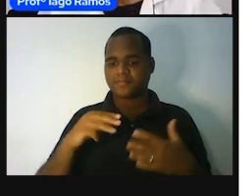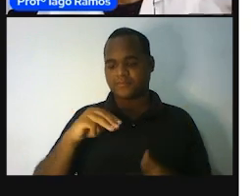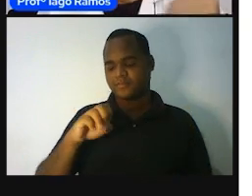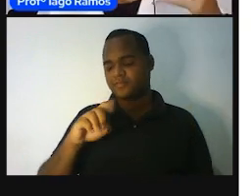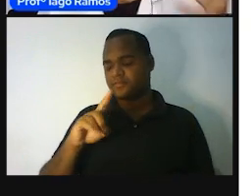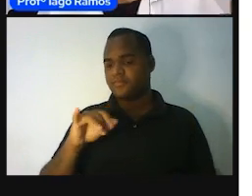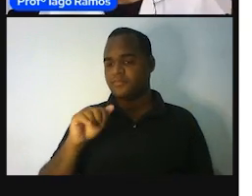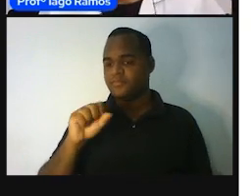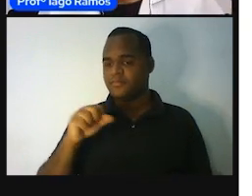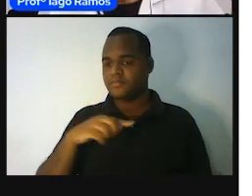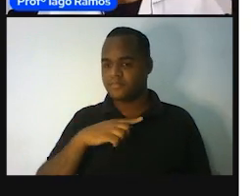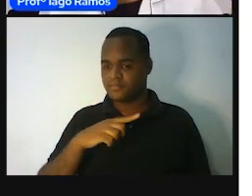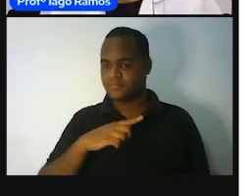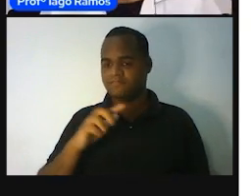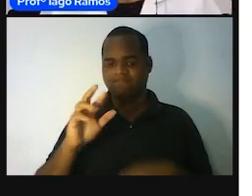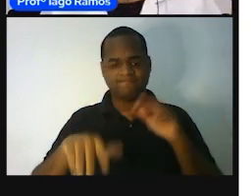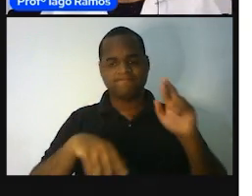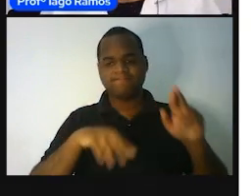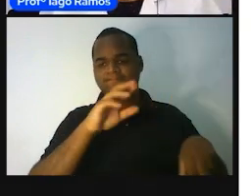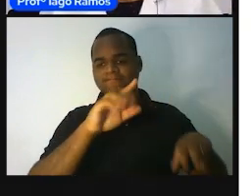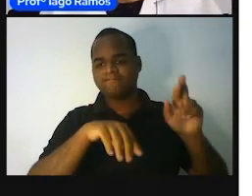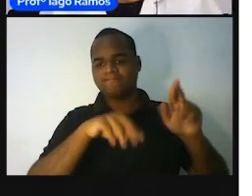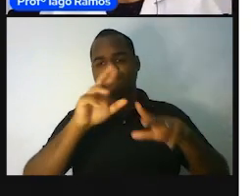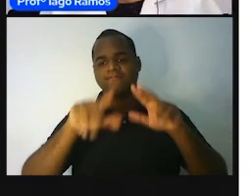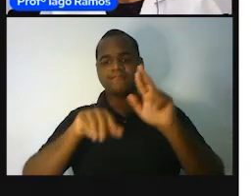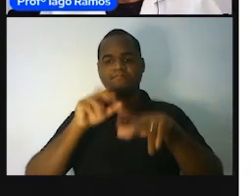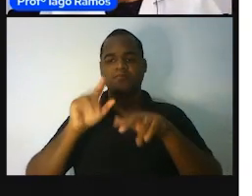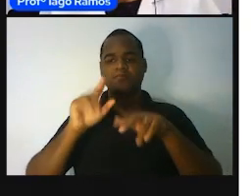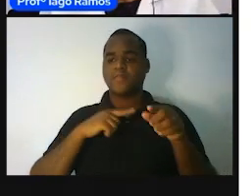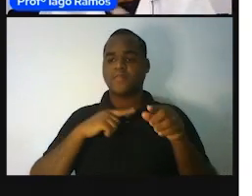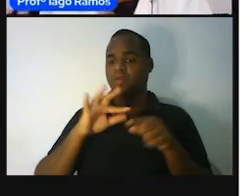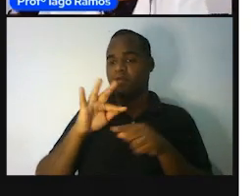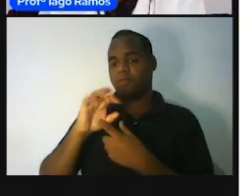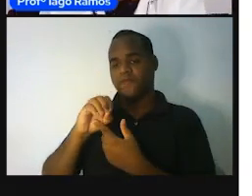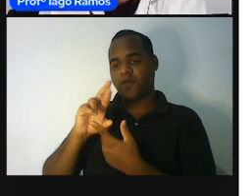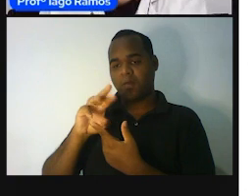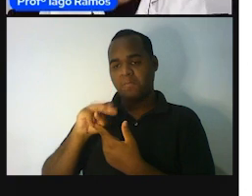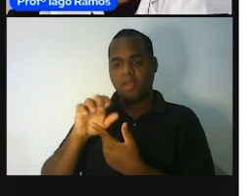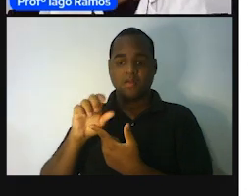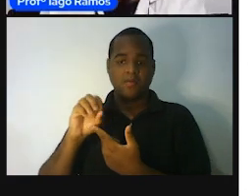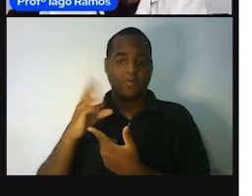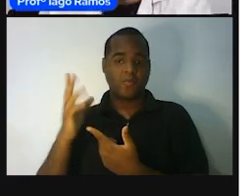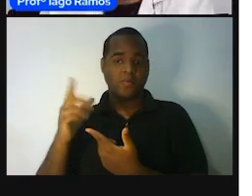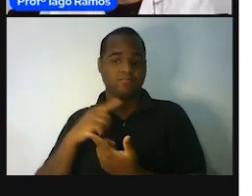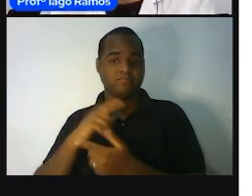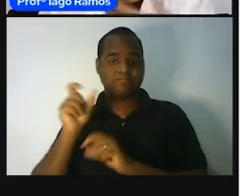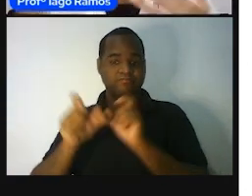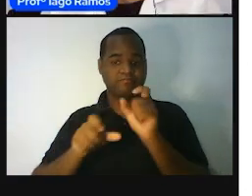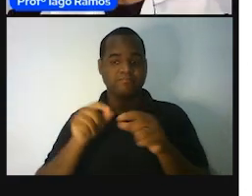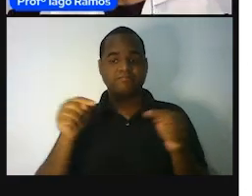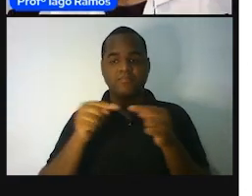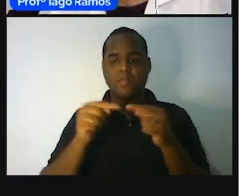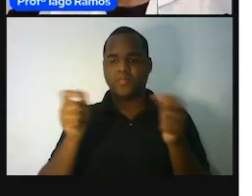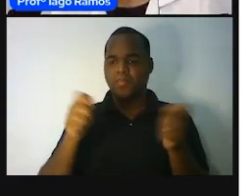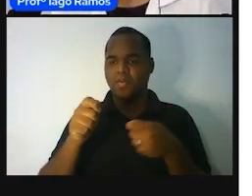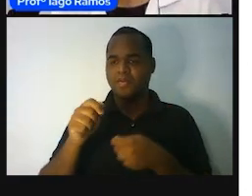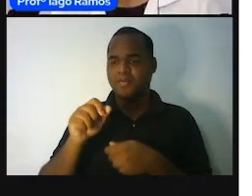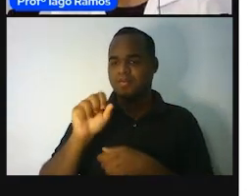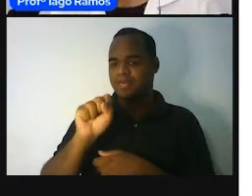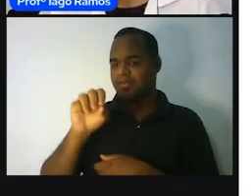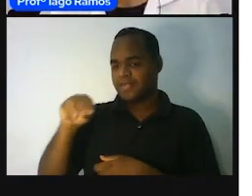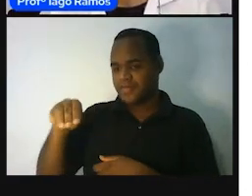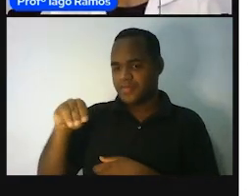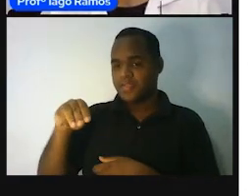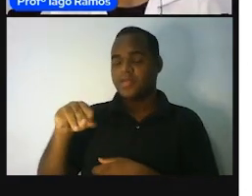medidas é entender que são apenas formas, maneiras de medir um objeto